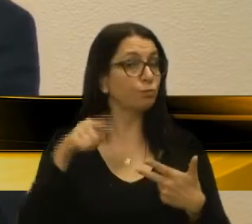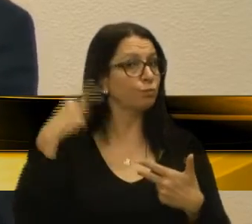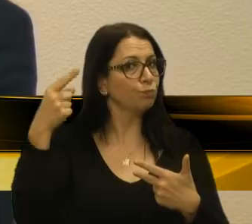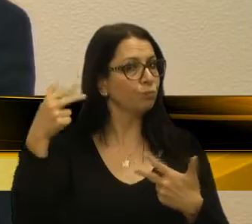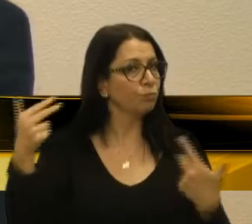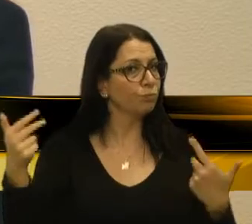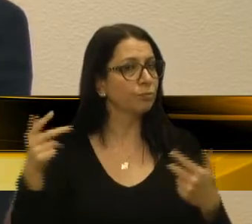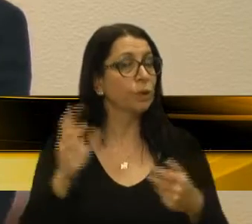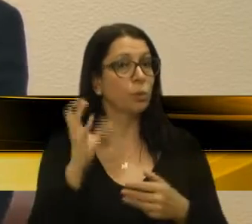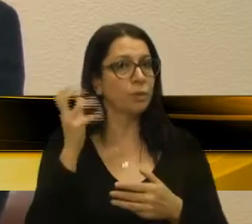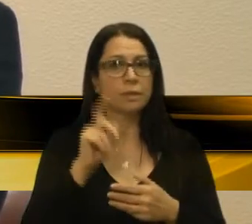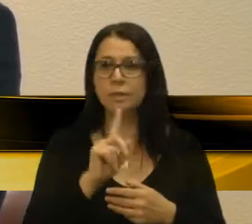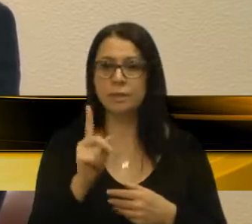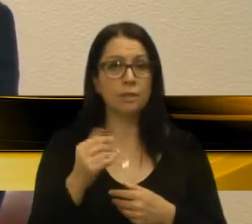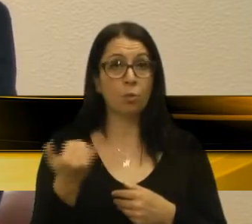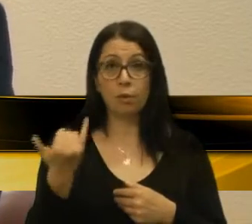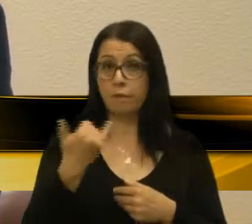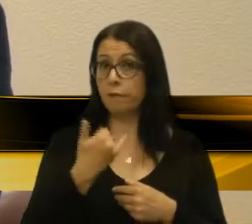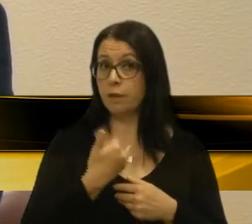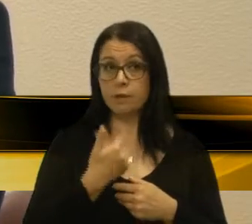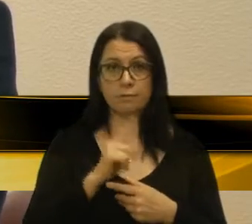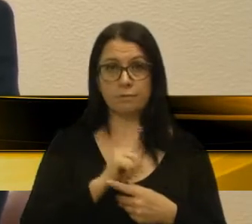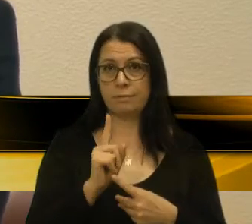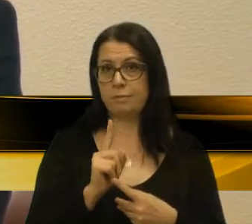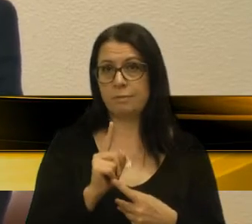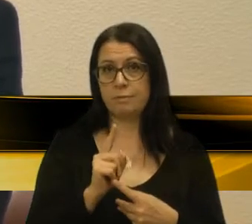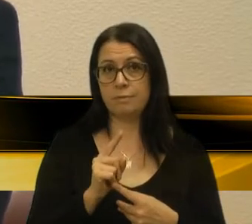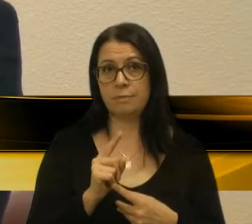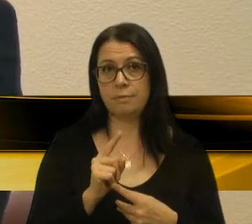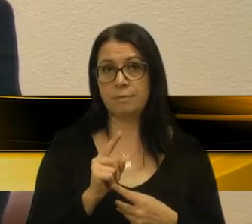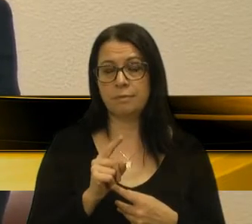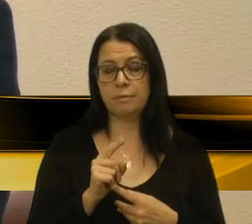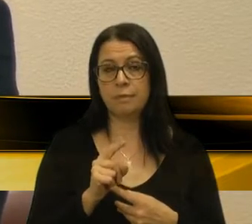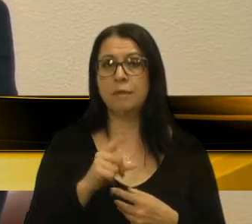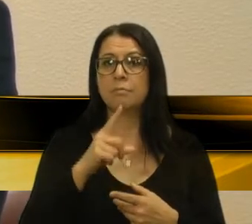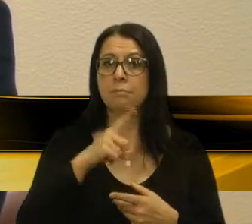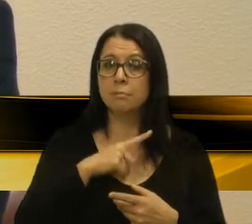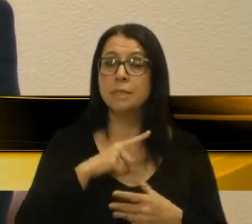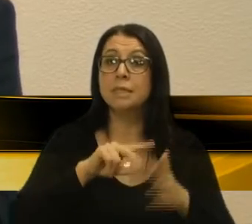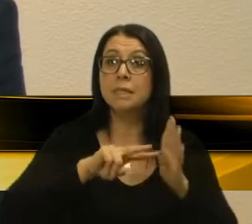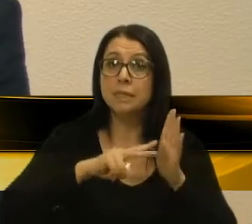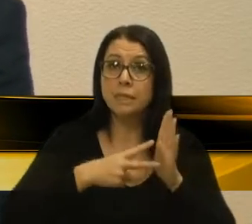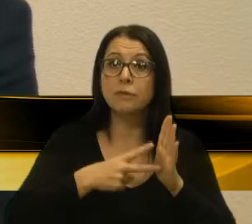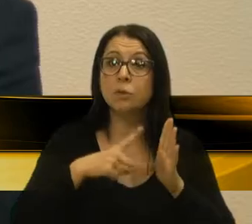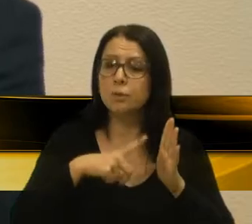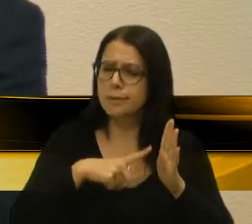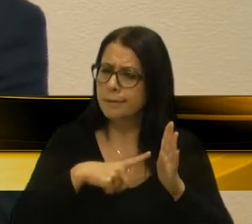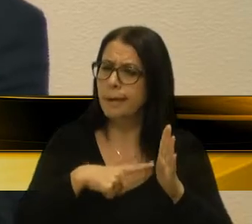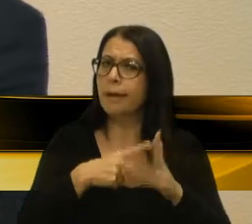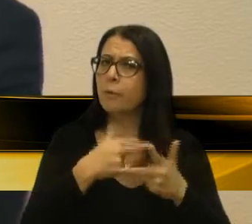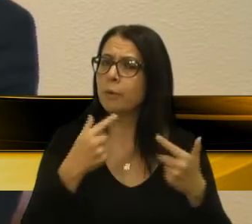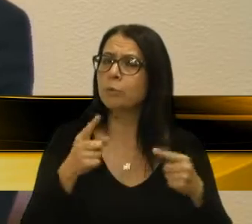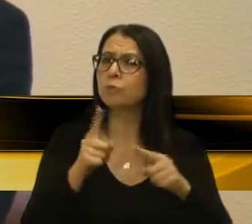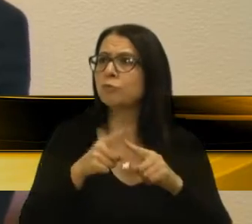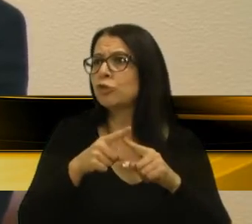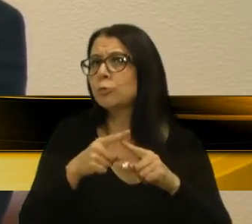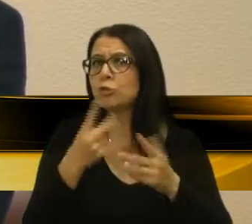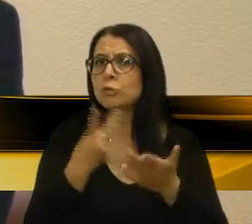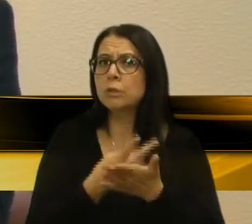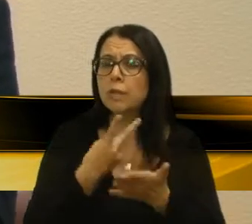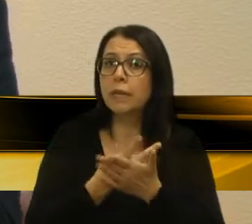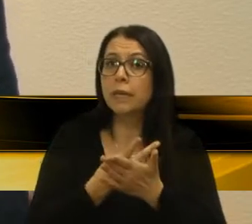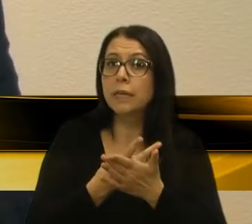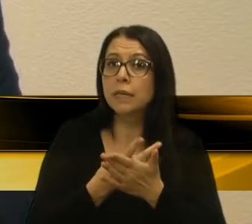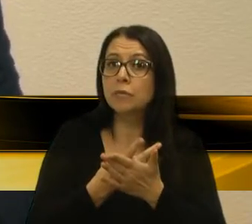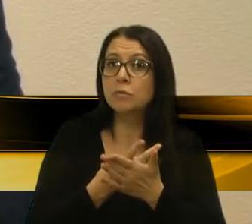casos não vêm, não chegam, mas que significam, sim, tem aí algum tipo de erro de procedimento.